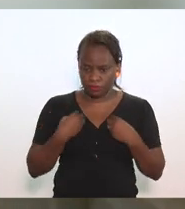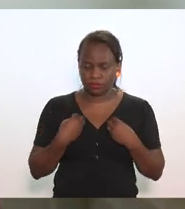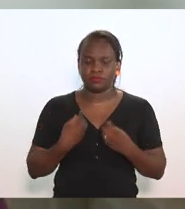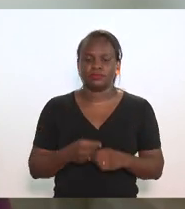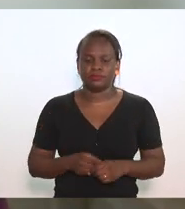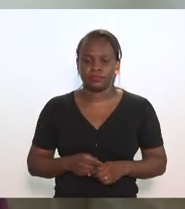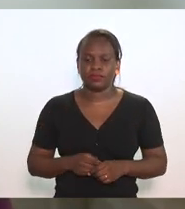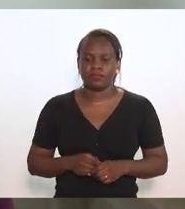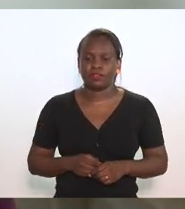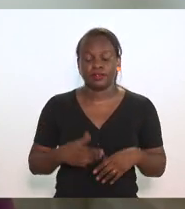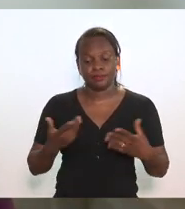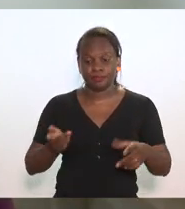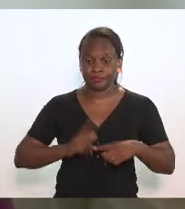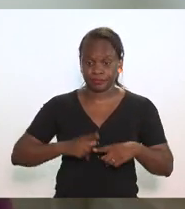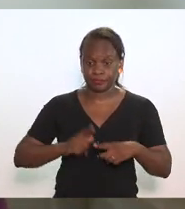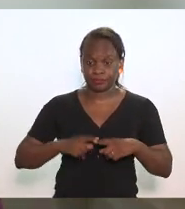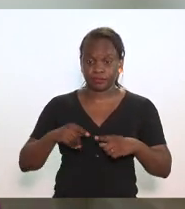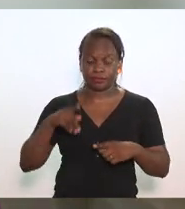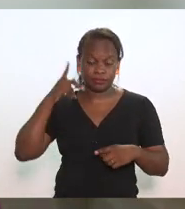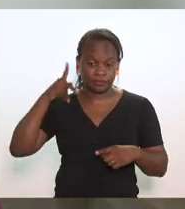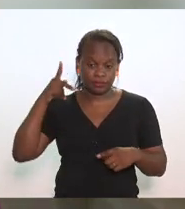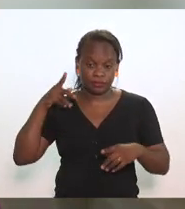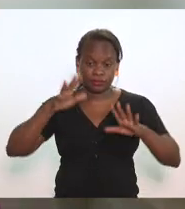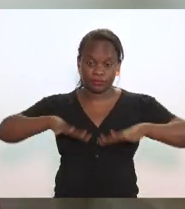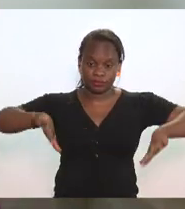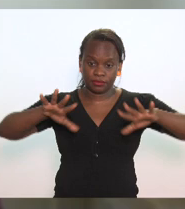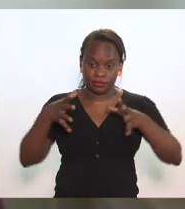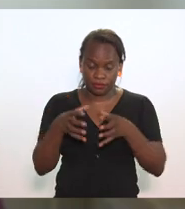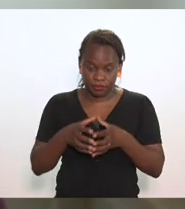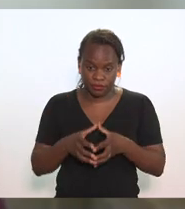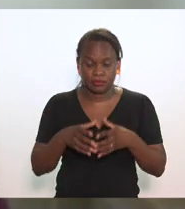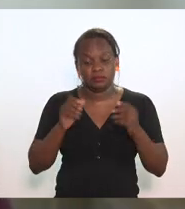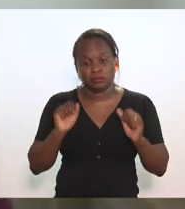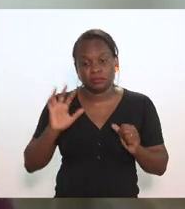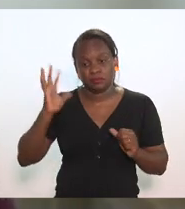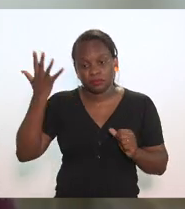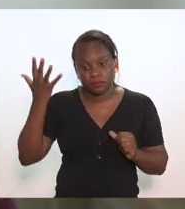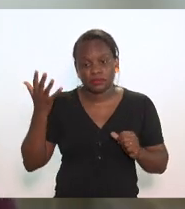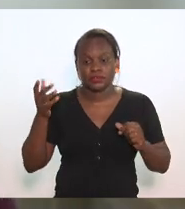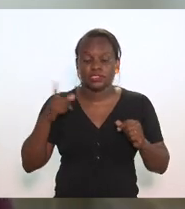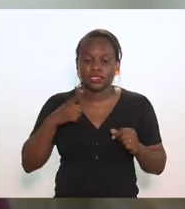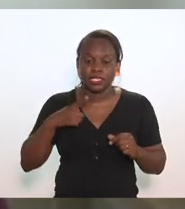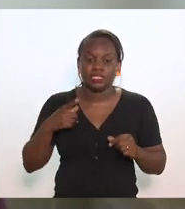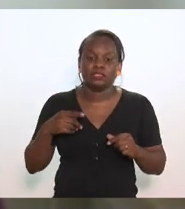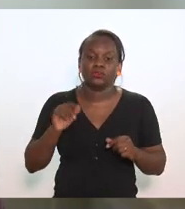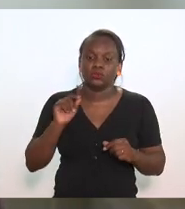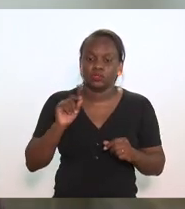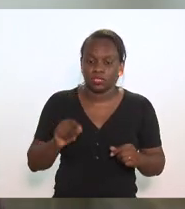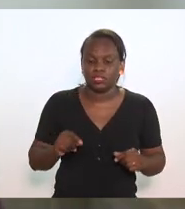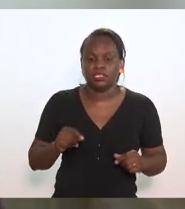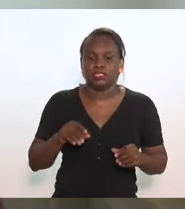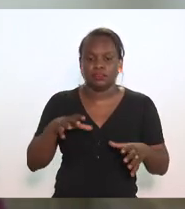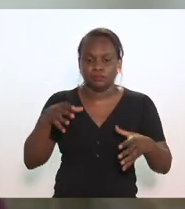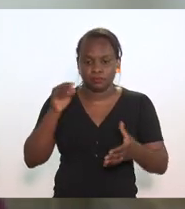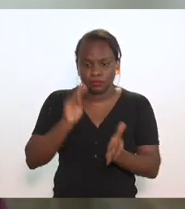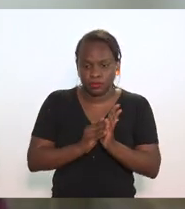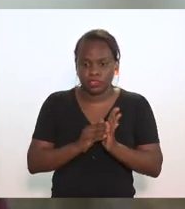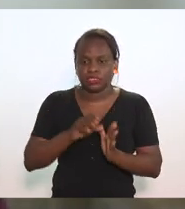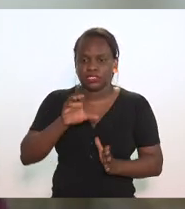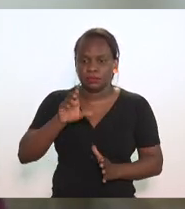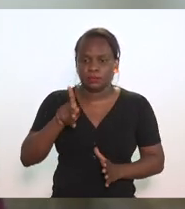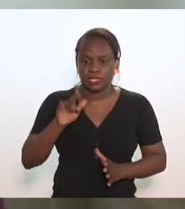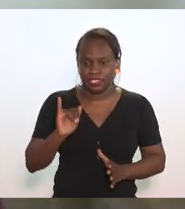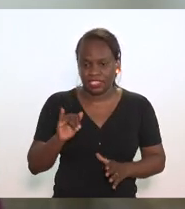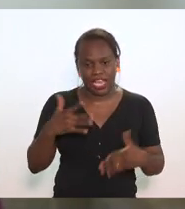até porque o parlamento caso isso aconteça tem a prerrogativa de instalar uma CPI aí não